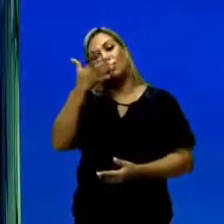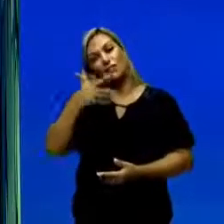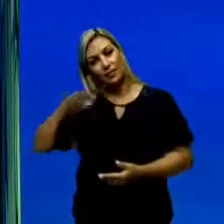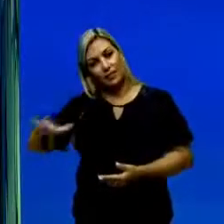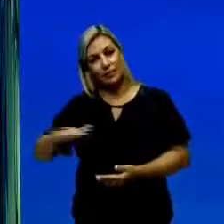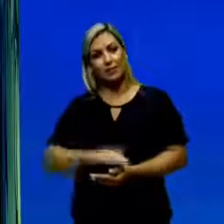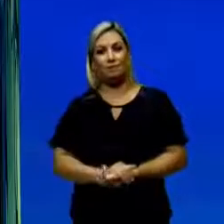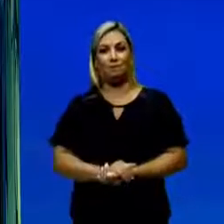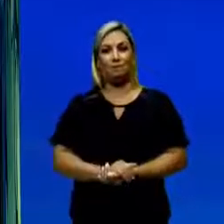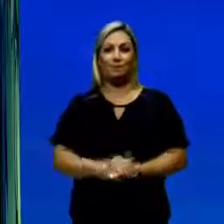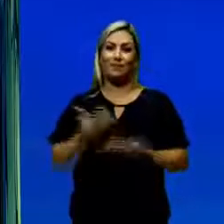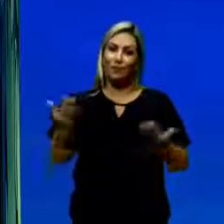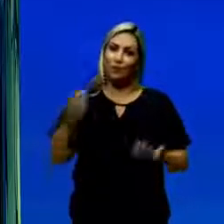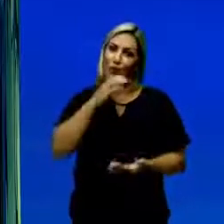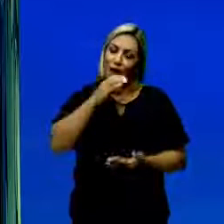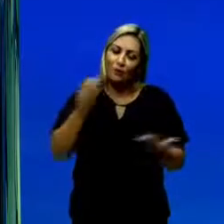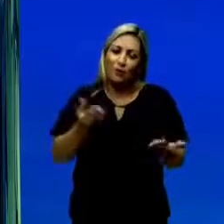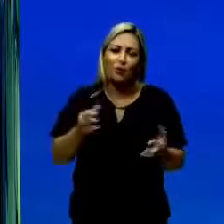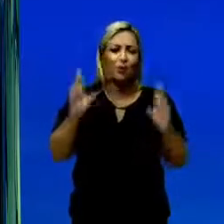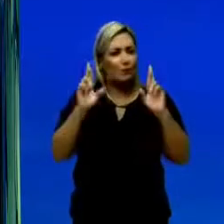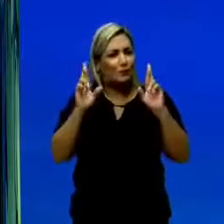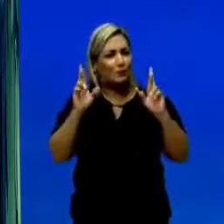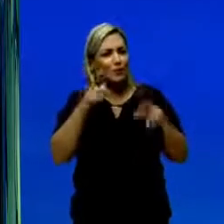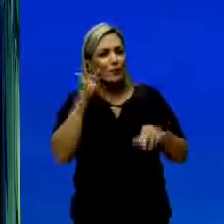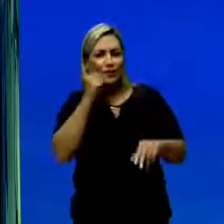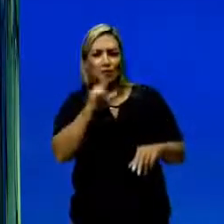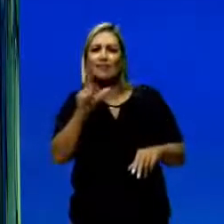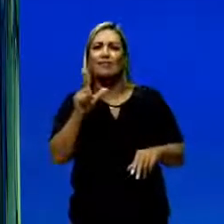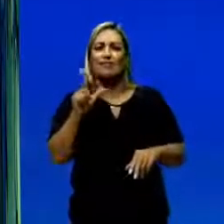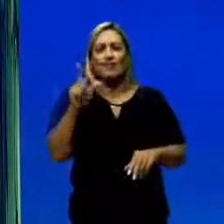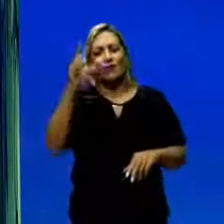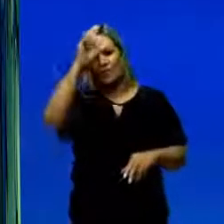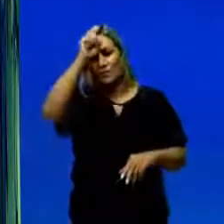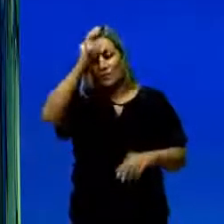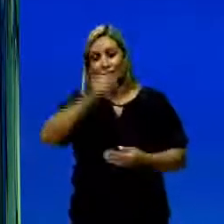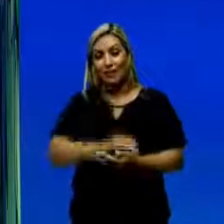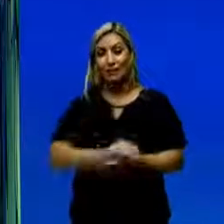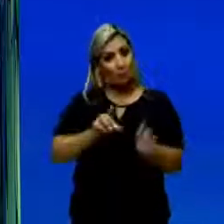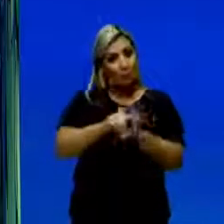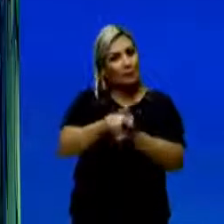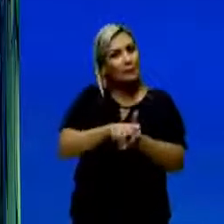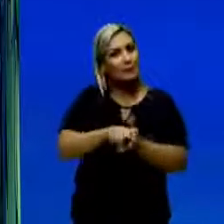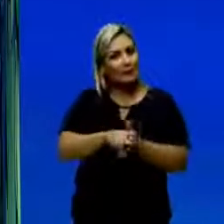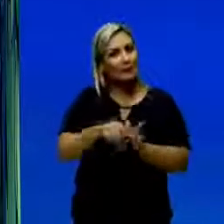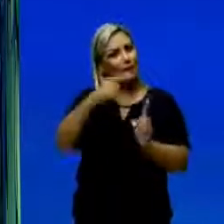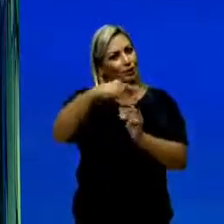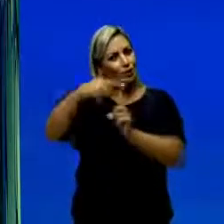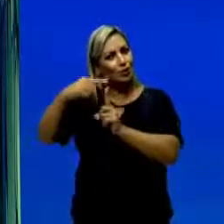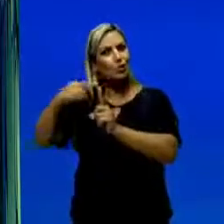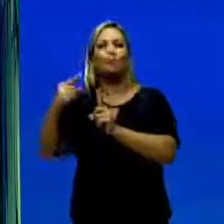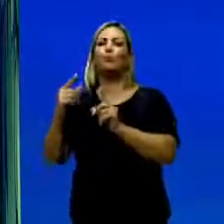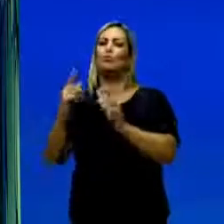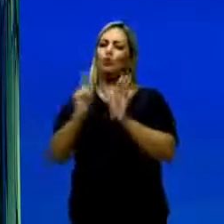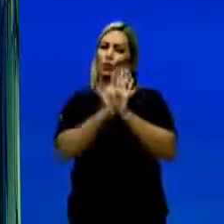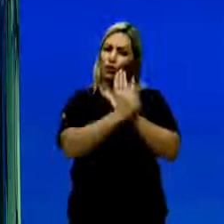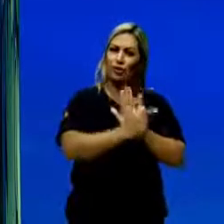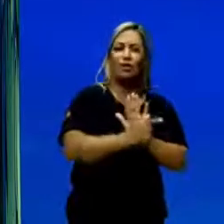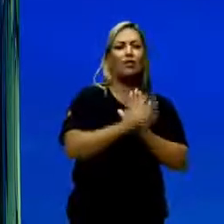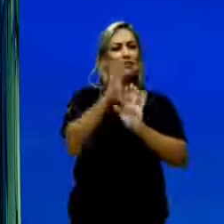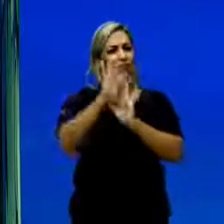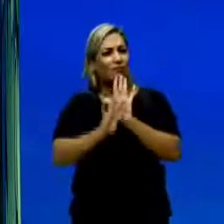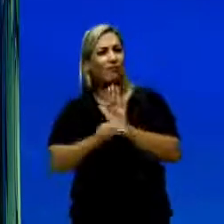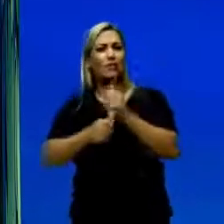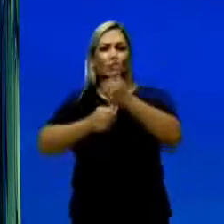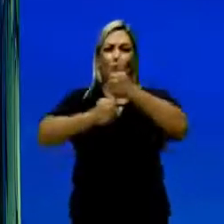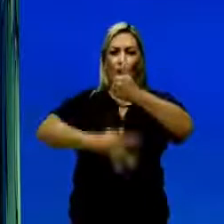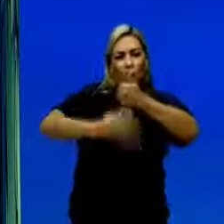Beleza? Hoje foi bem rapidinho, espero que a gente possa ter contribuído. Então, vamos pesquisar aí sobre tipologia textual, gêneros textuais